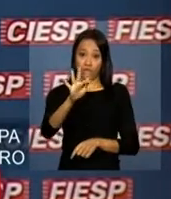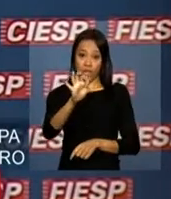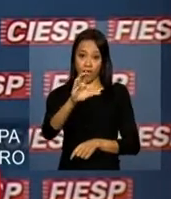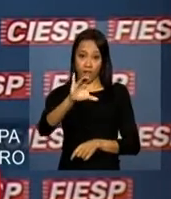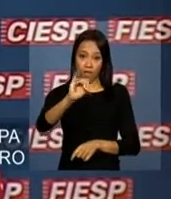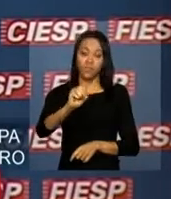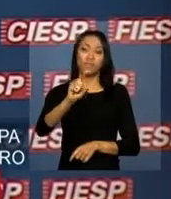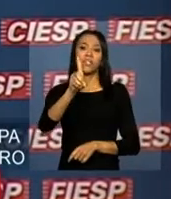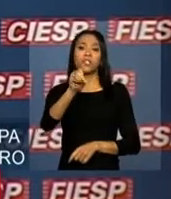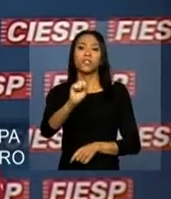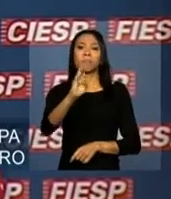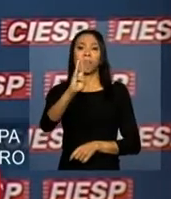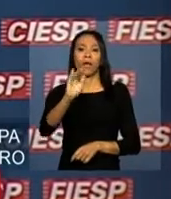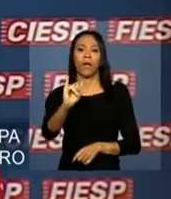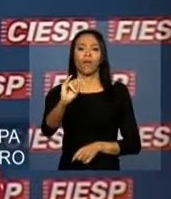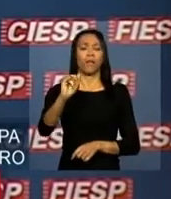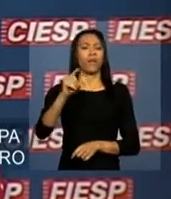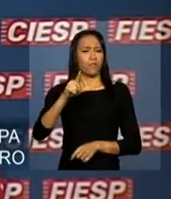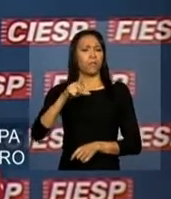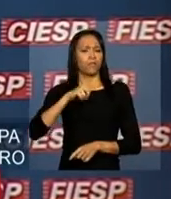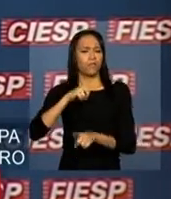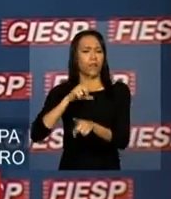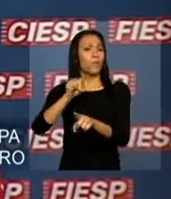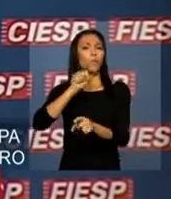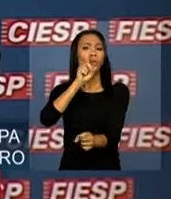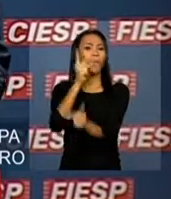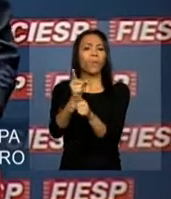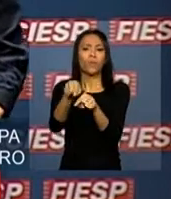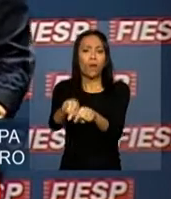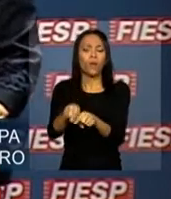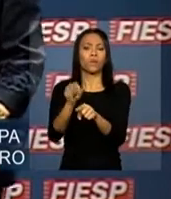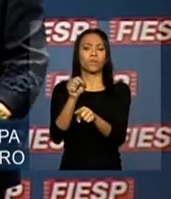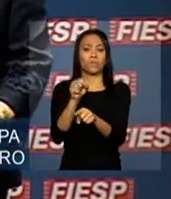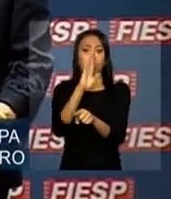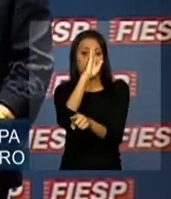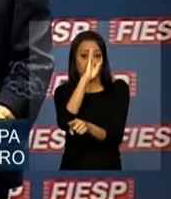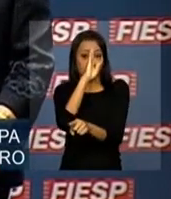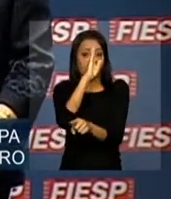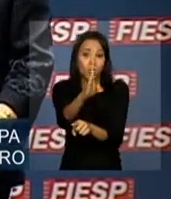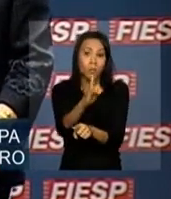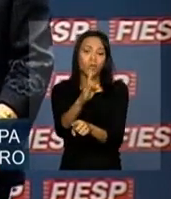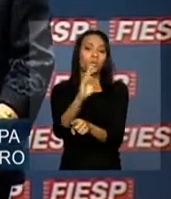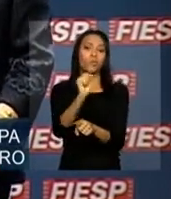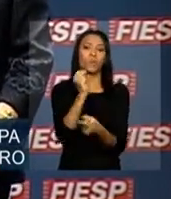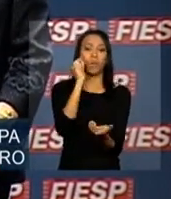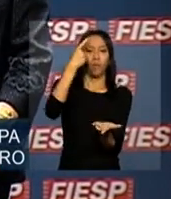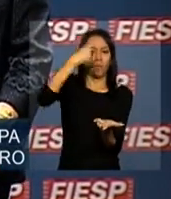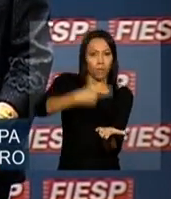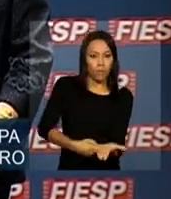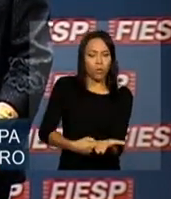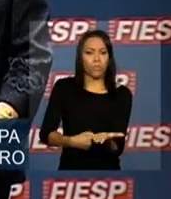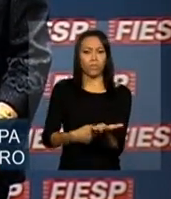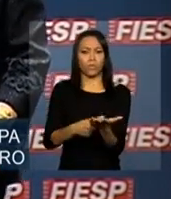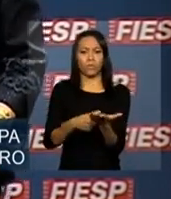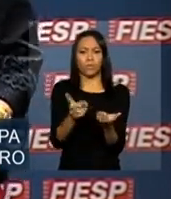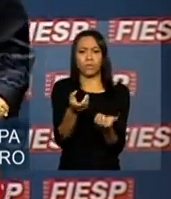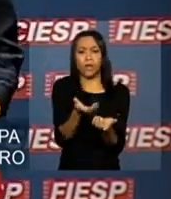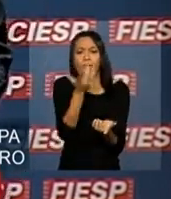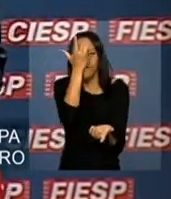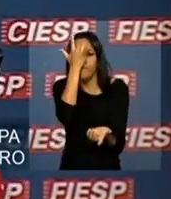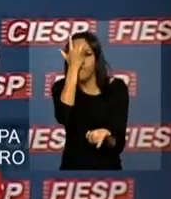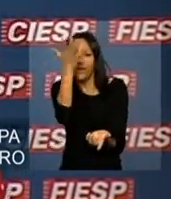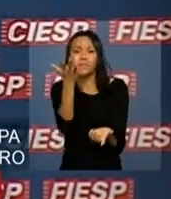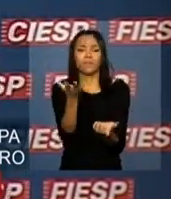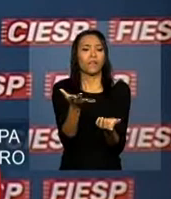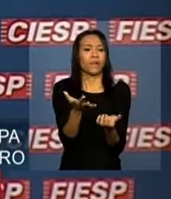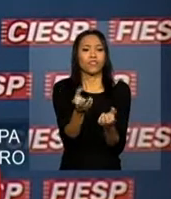progressos expressivos, sobretudo no que se refere ao acordo sobre facilitação de